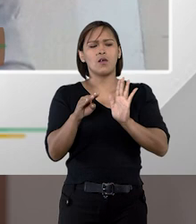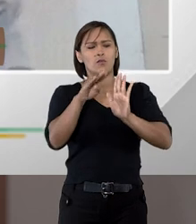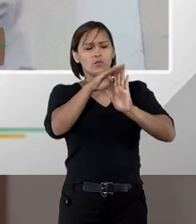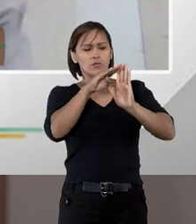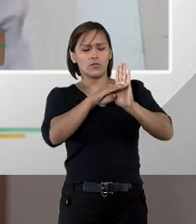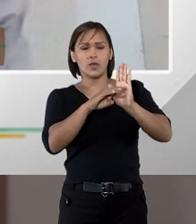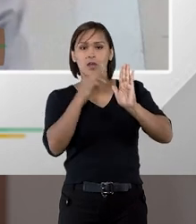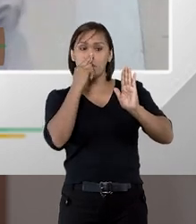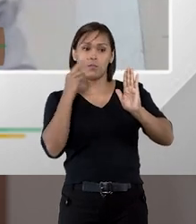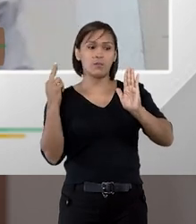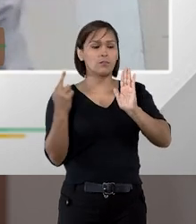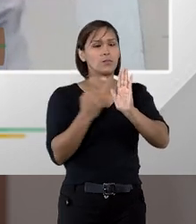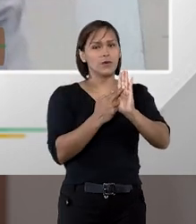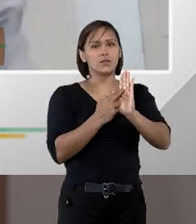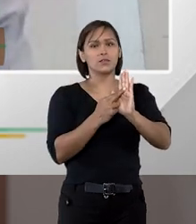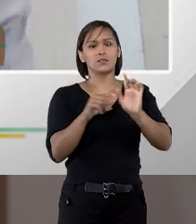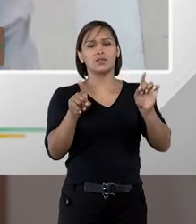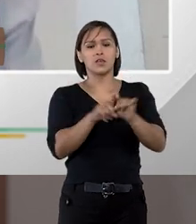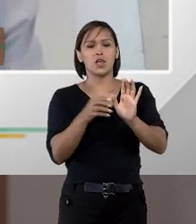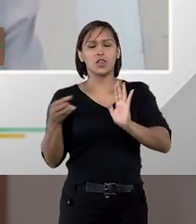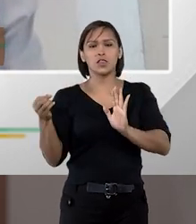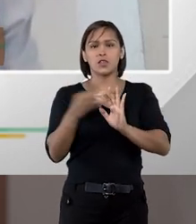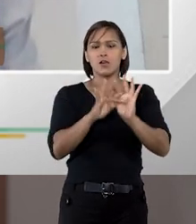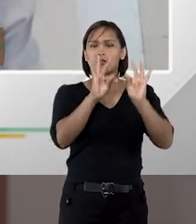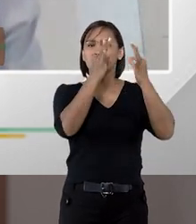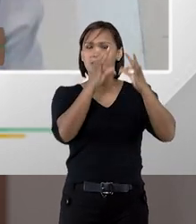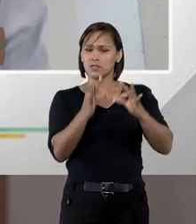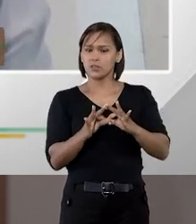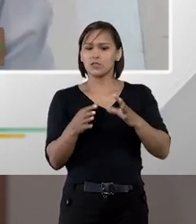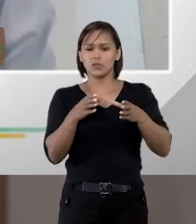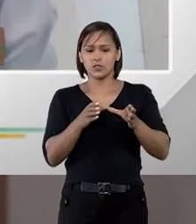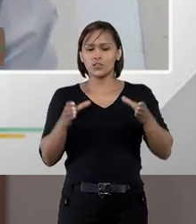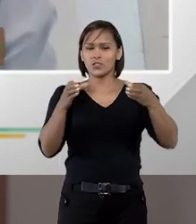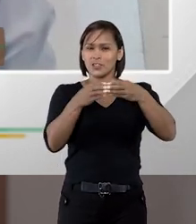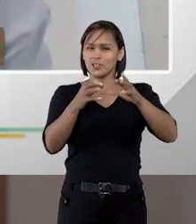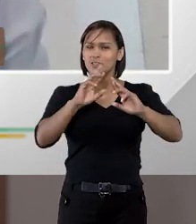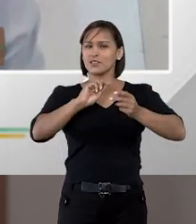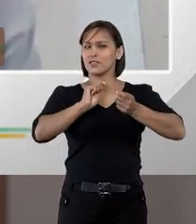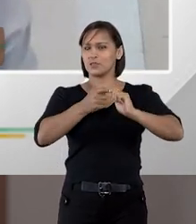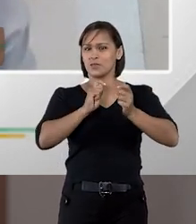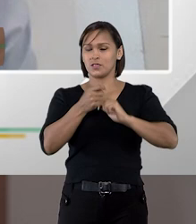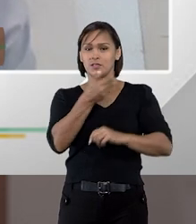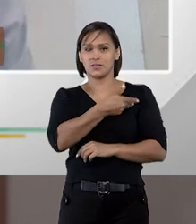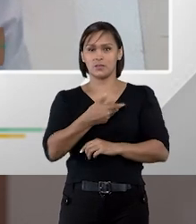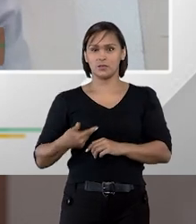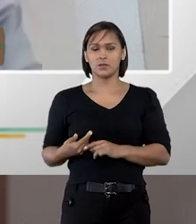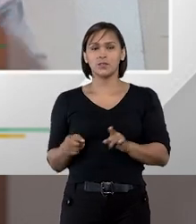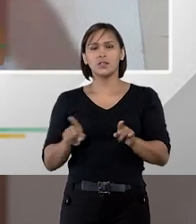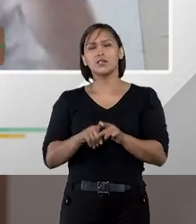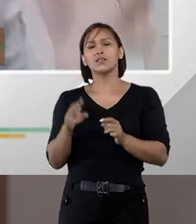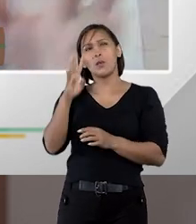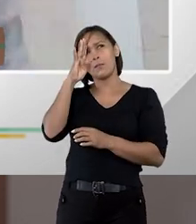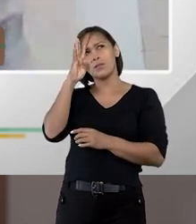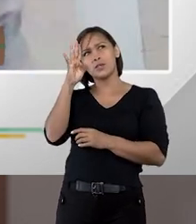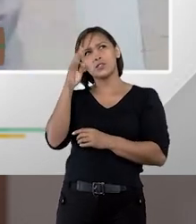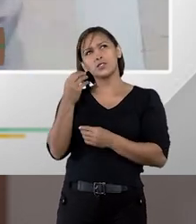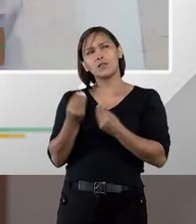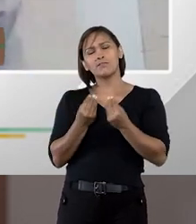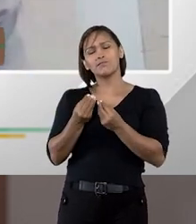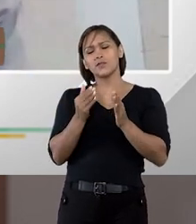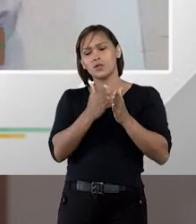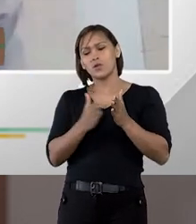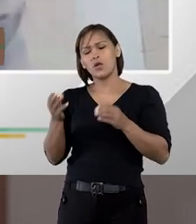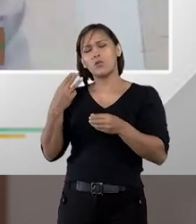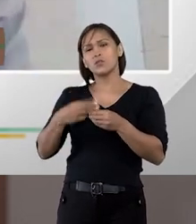traga soluções e traga muitas vezes novas tecnologias no âmbito da administração pública. Então, você imagina aí